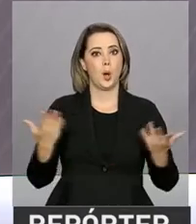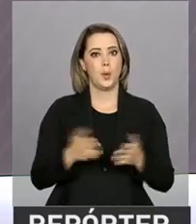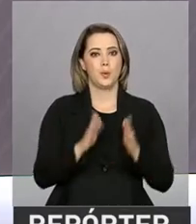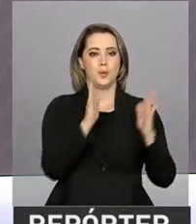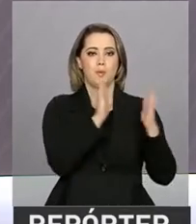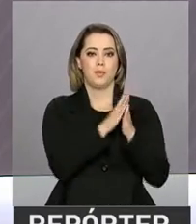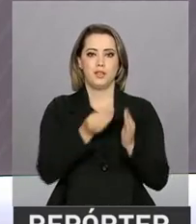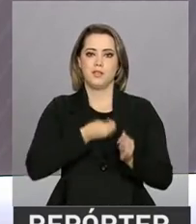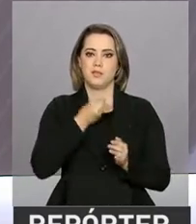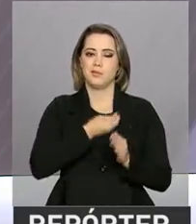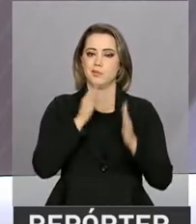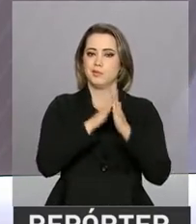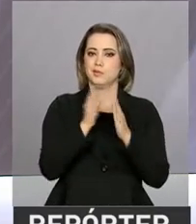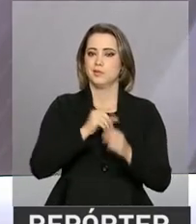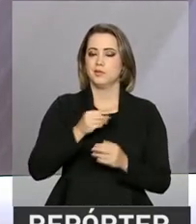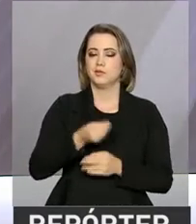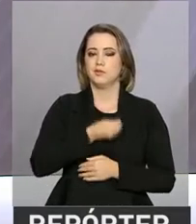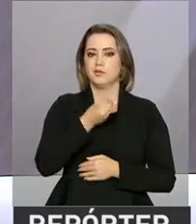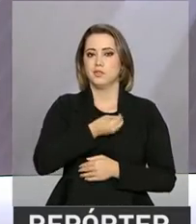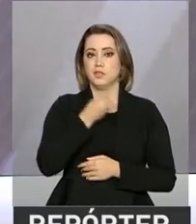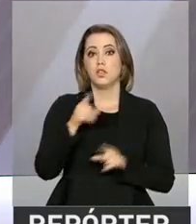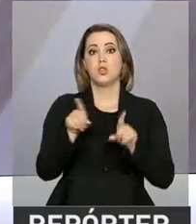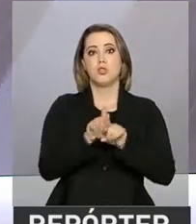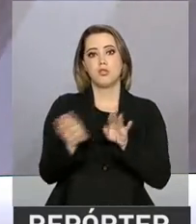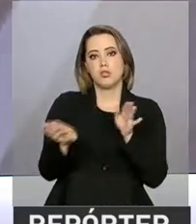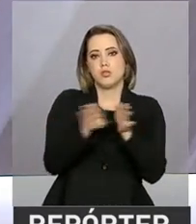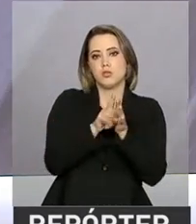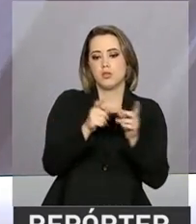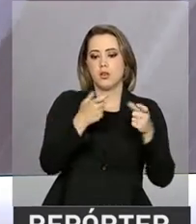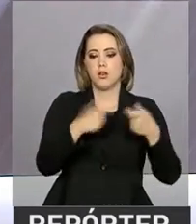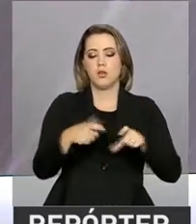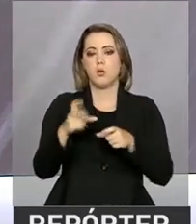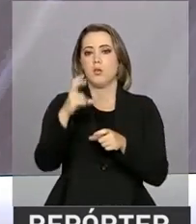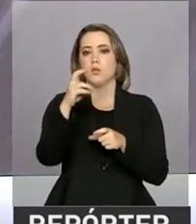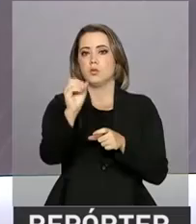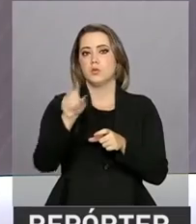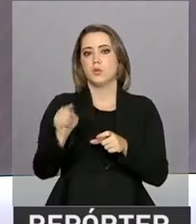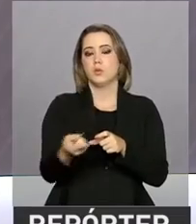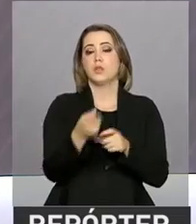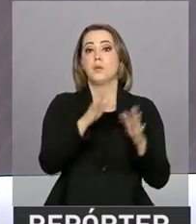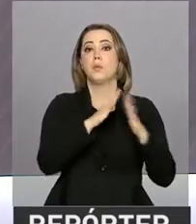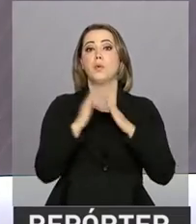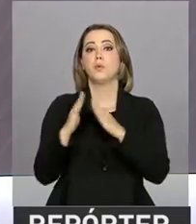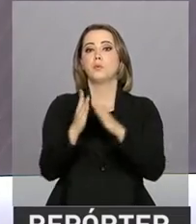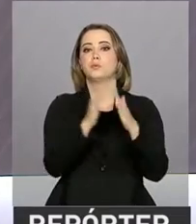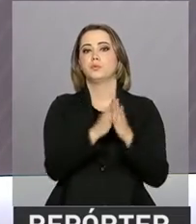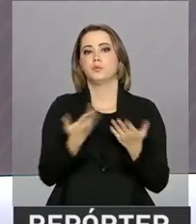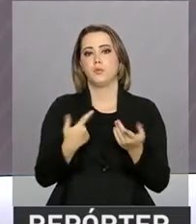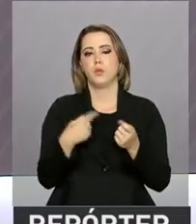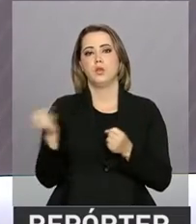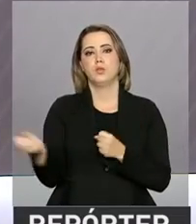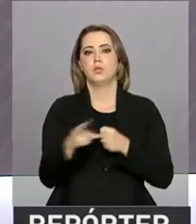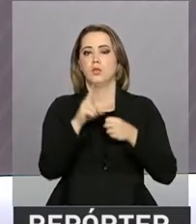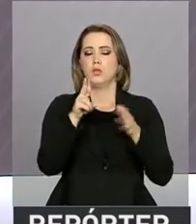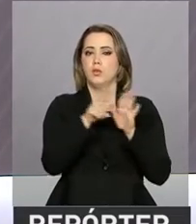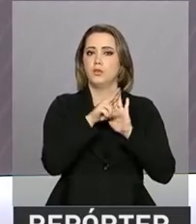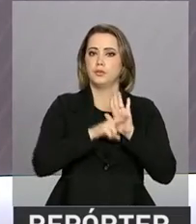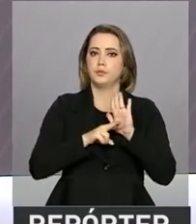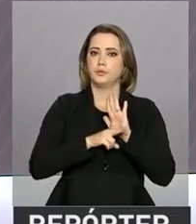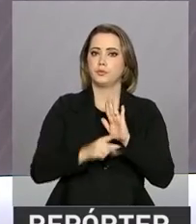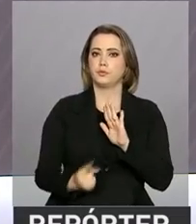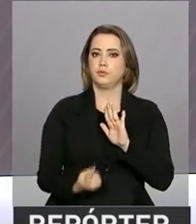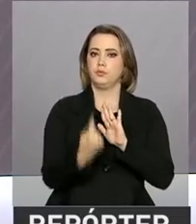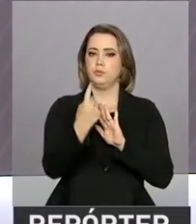municípios com menos de 50 mil habitantes. As novas regras para a faixa 1 foram anunciadas hoje em São José do Rio